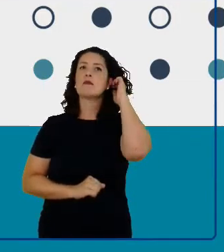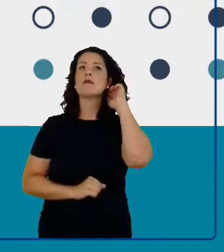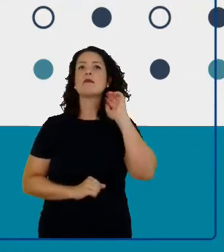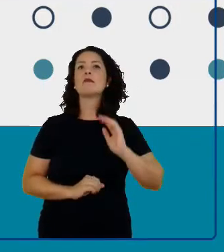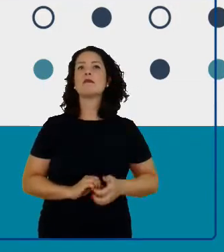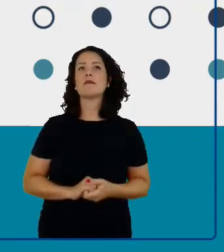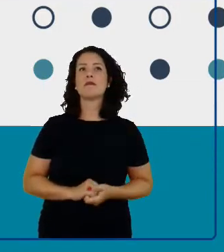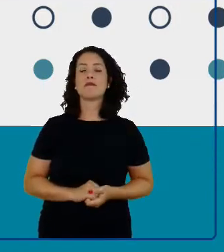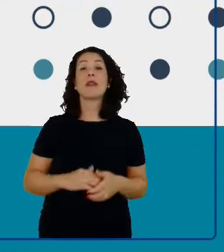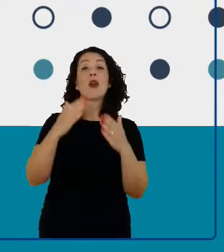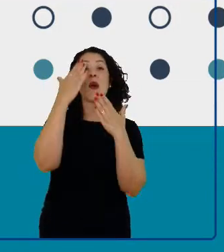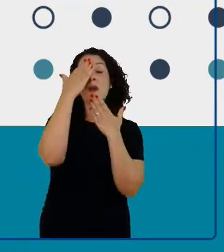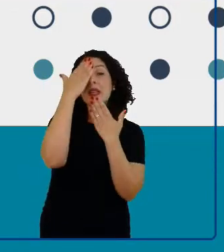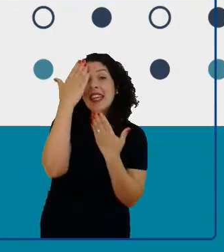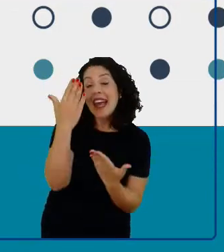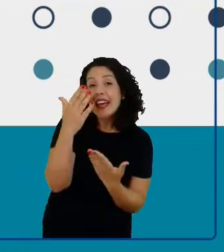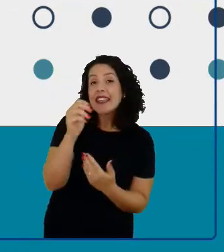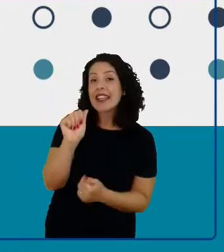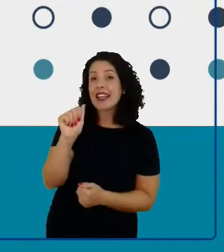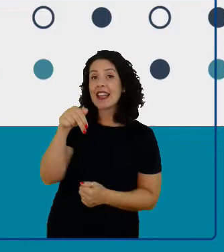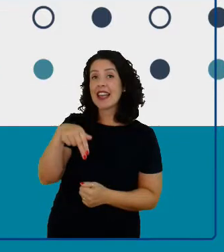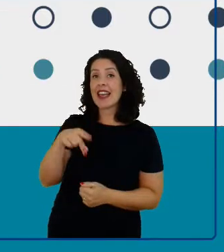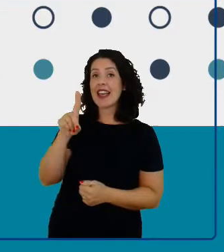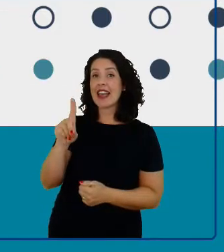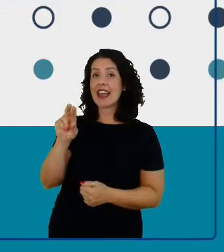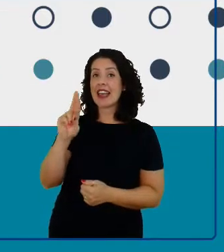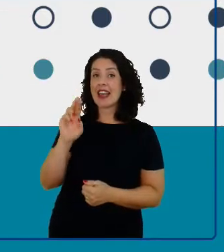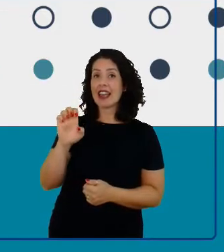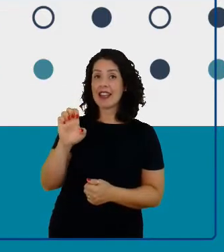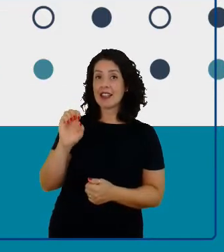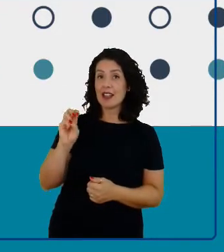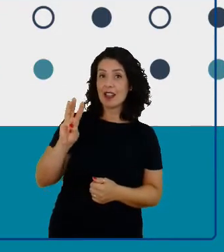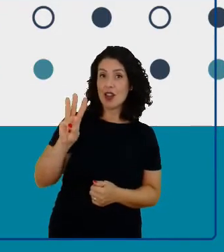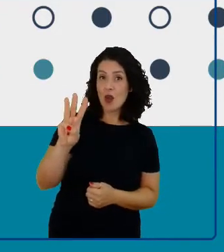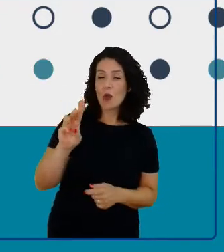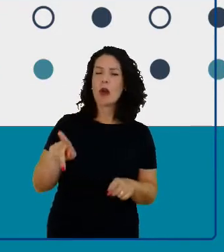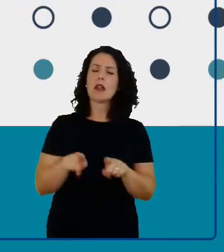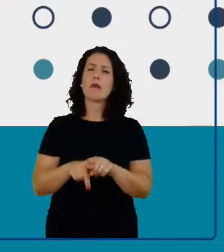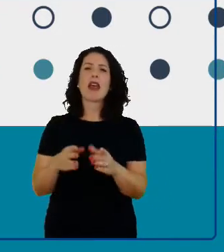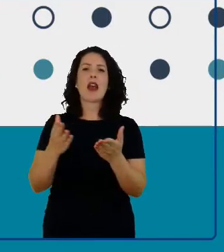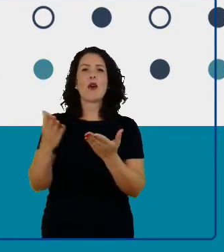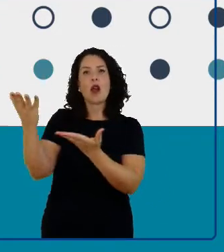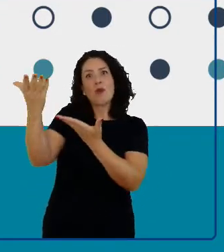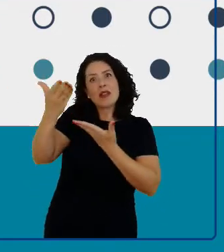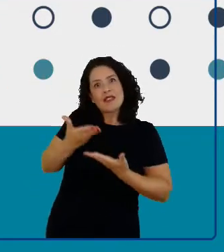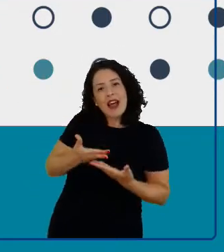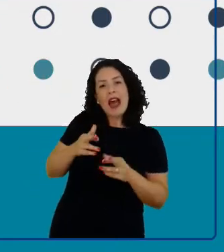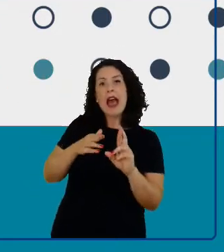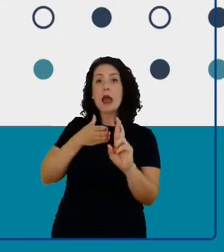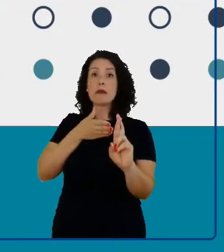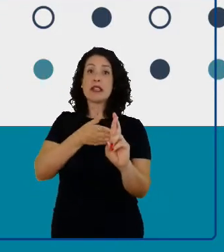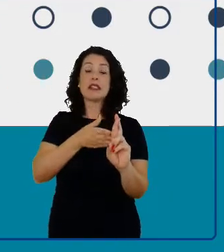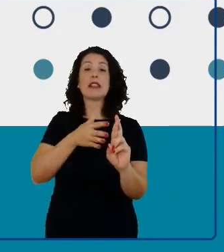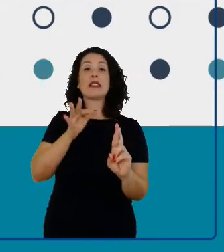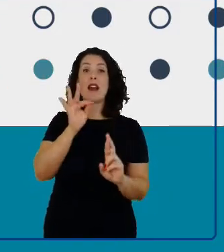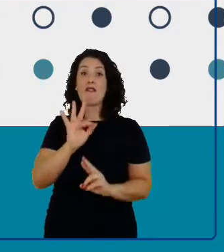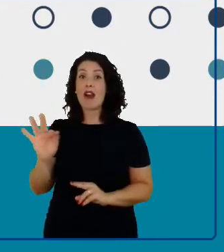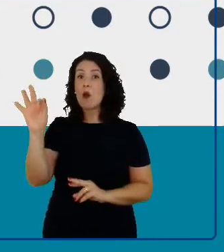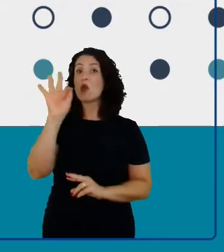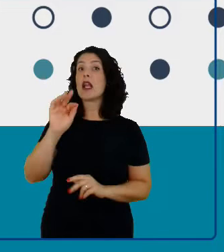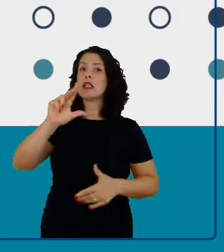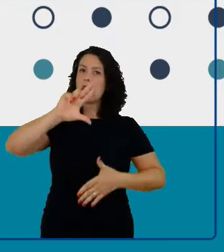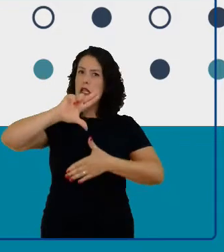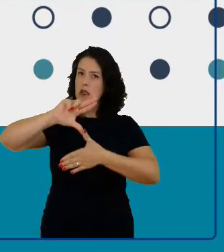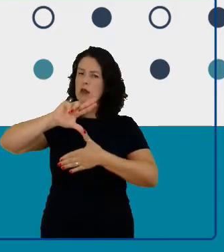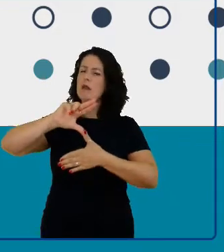Obrigada, Andrew. Eu gostaria, então, de convidar agora a representante da Flasco para contar um pouquinho para a gente sobre o livreto,